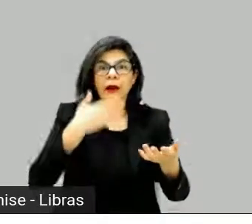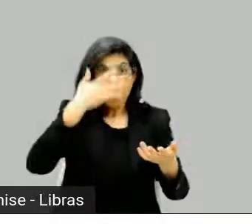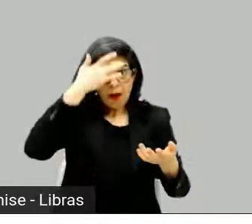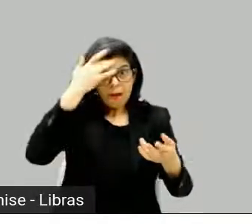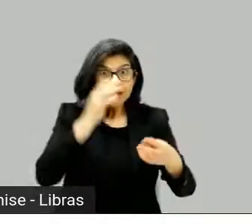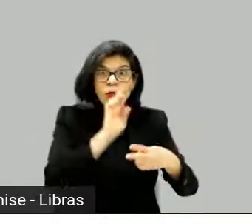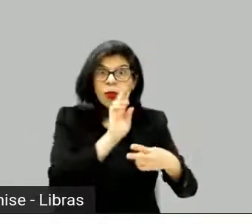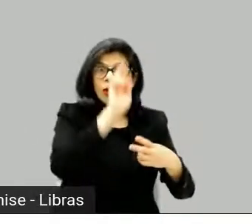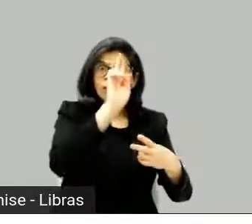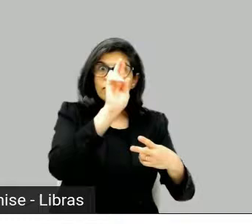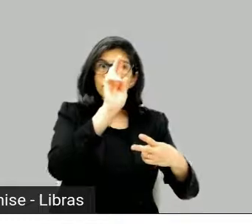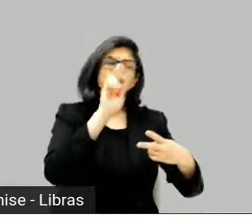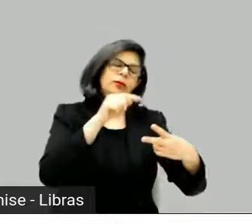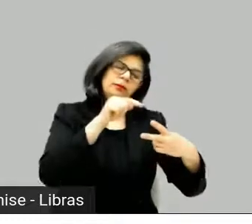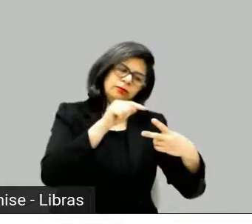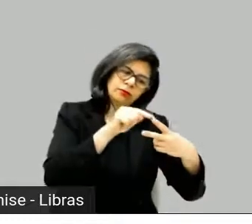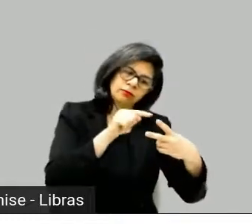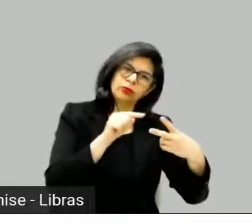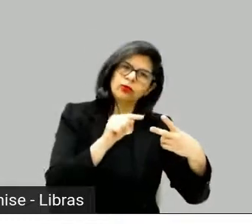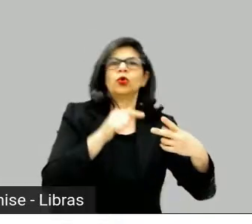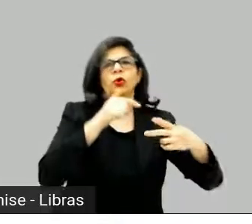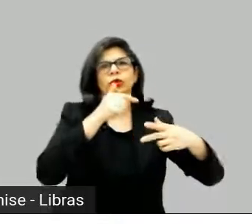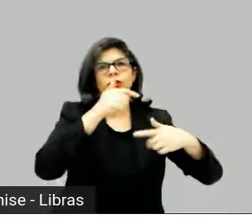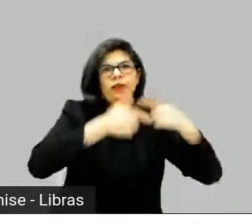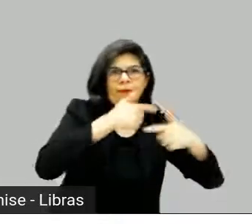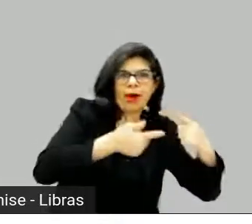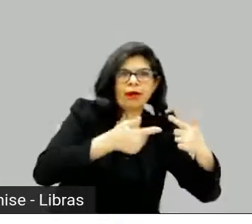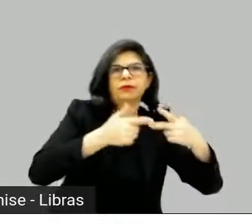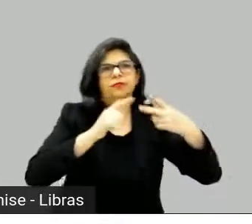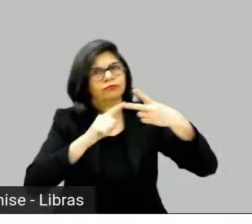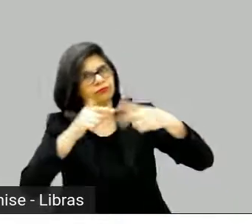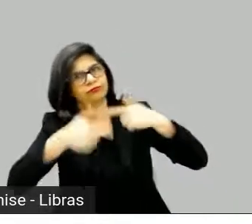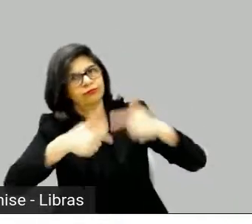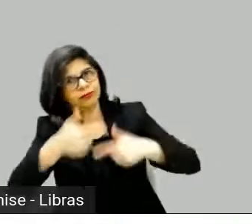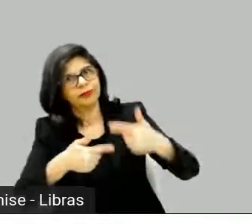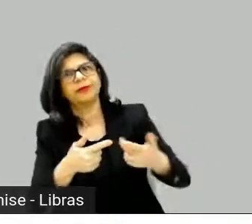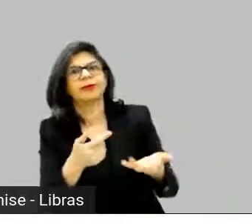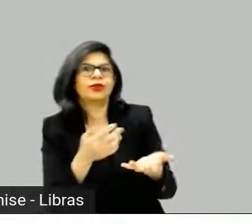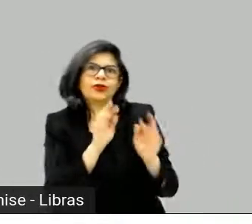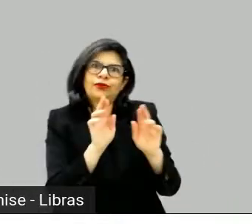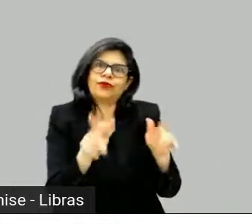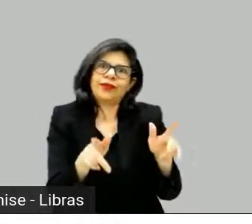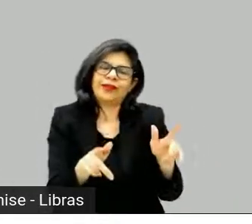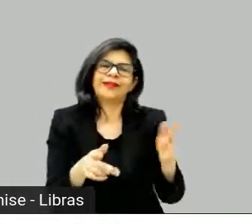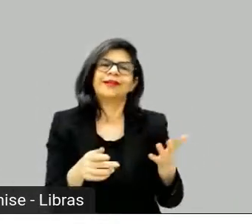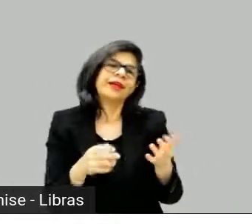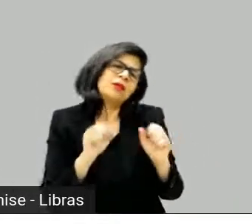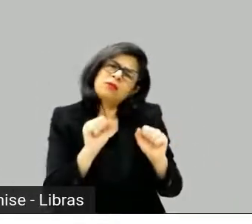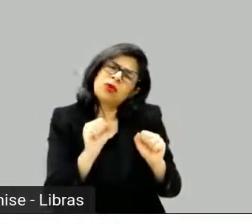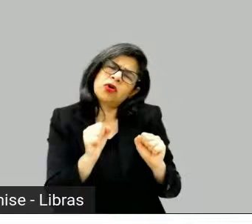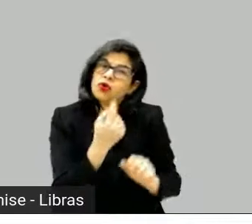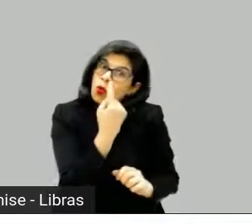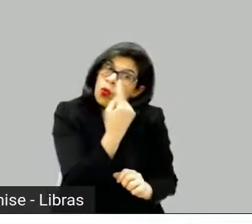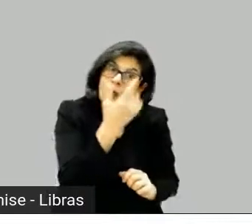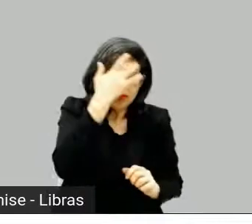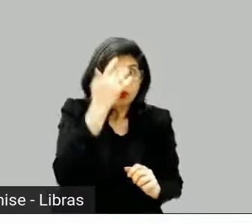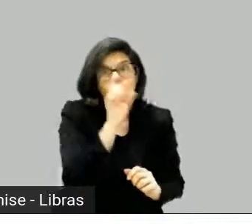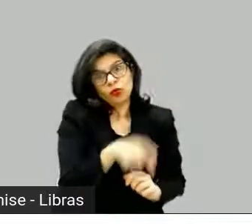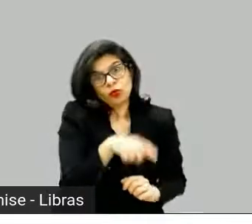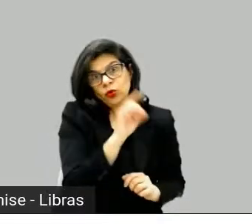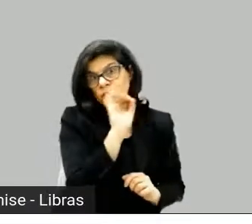integridade, de alguma maneira, da ideia nos diferentes momentos, que pode ser uma pessoa, pode ser duas, é isso.